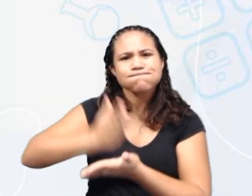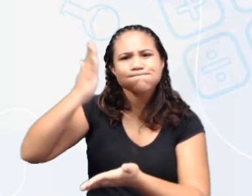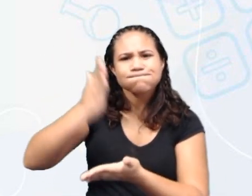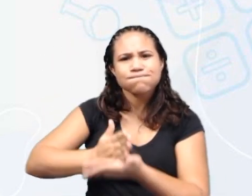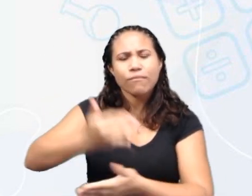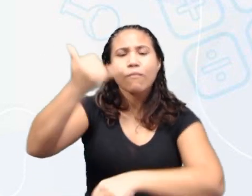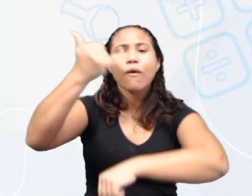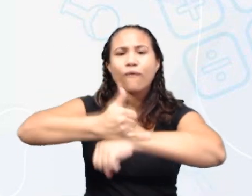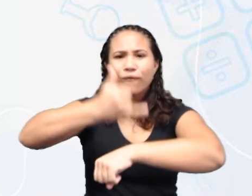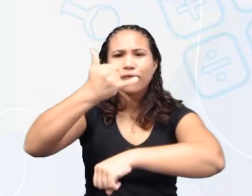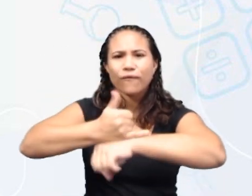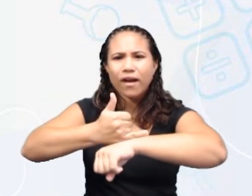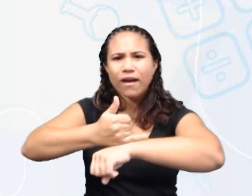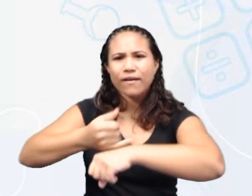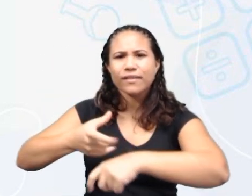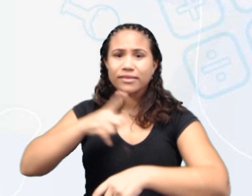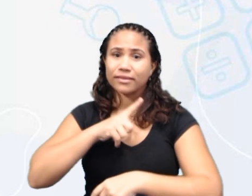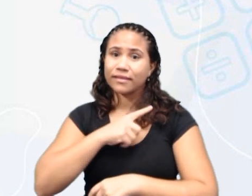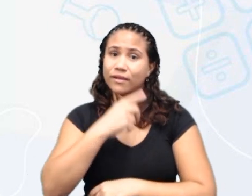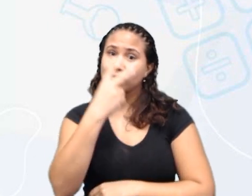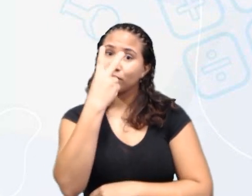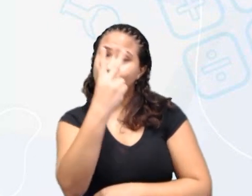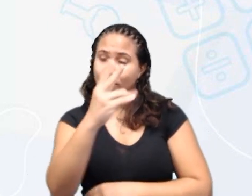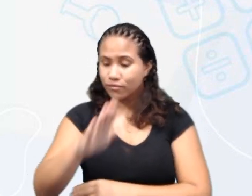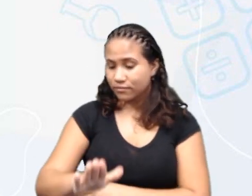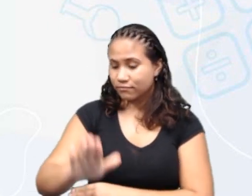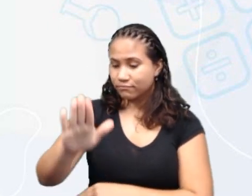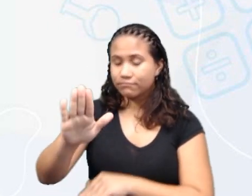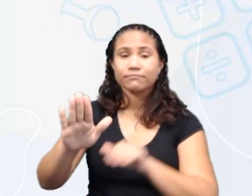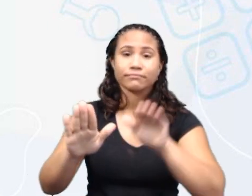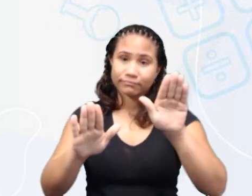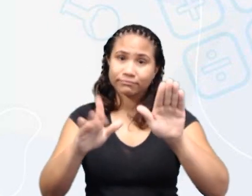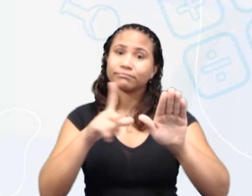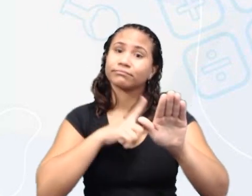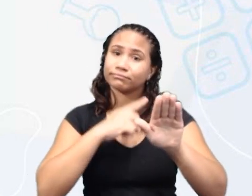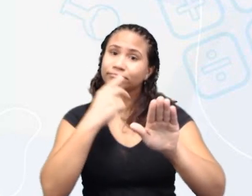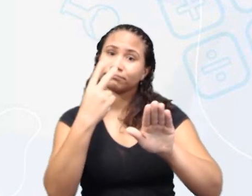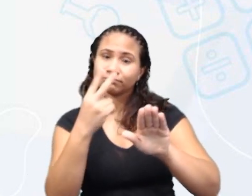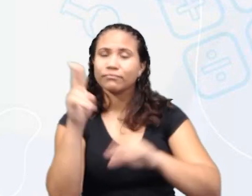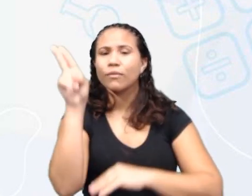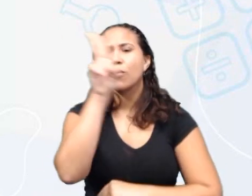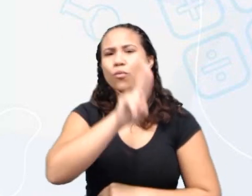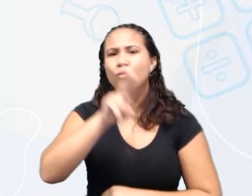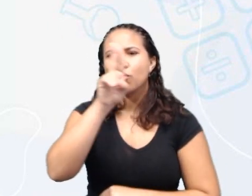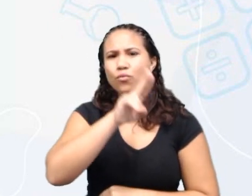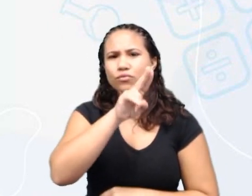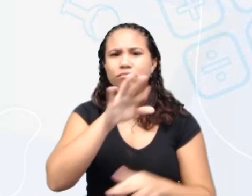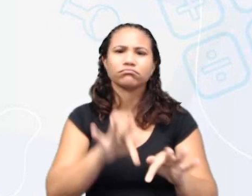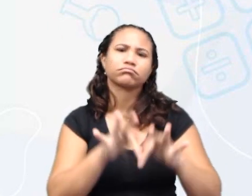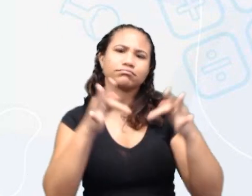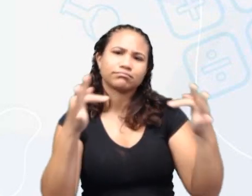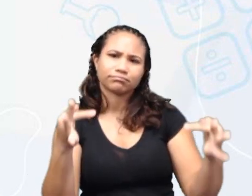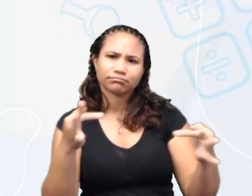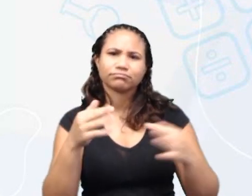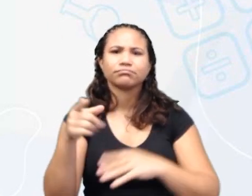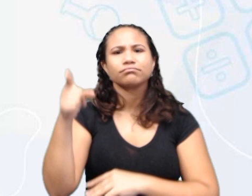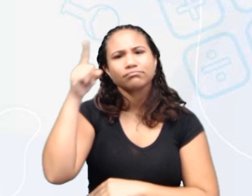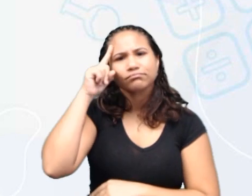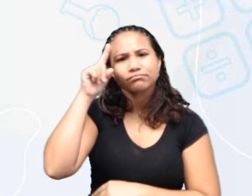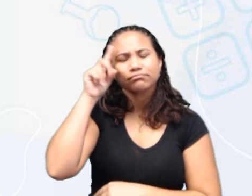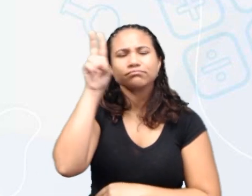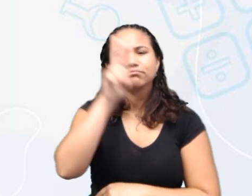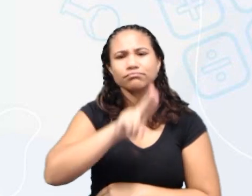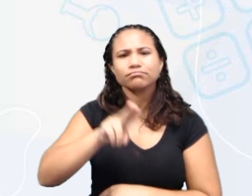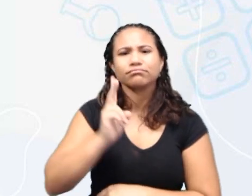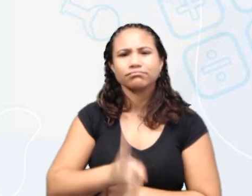é formada de dois planos inclinados. Ela é usada geralmente em objetos que são